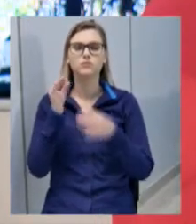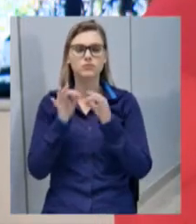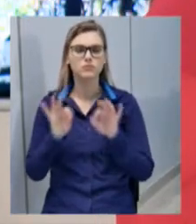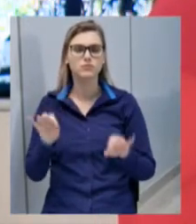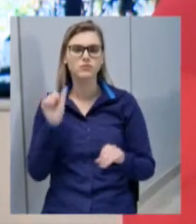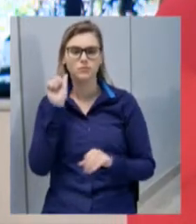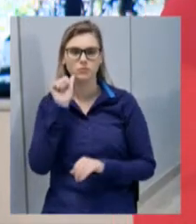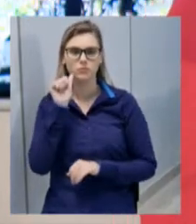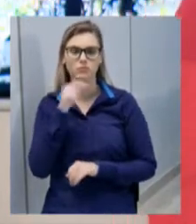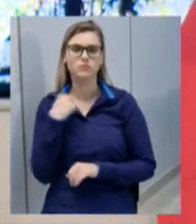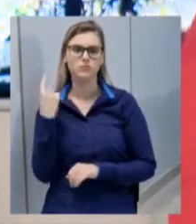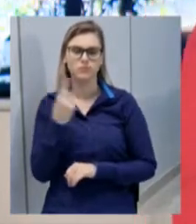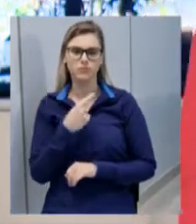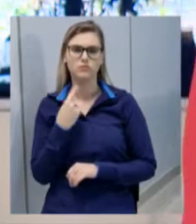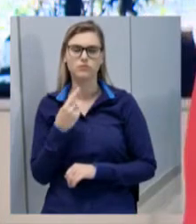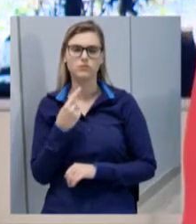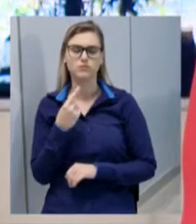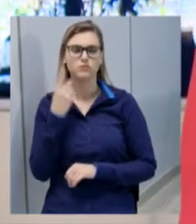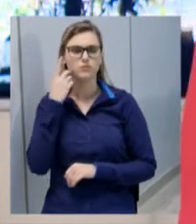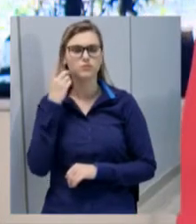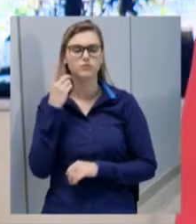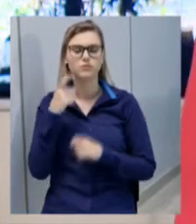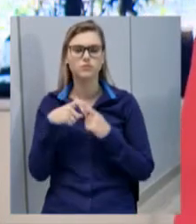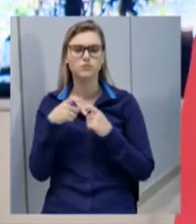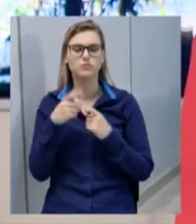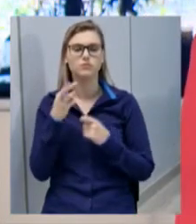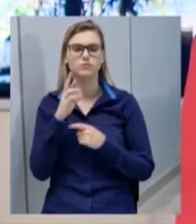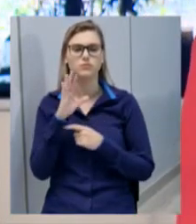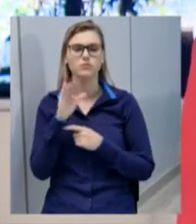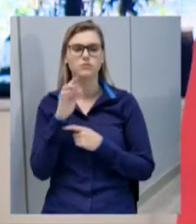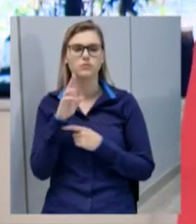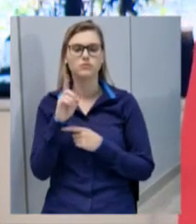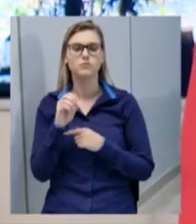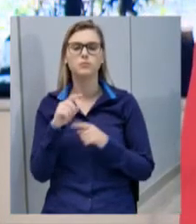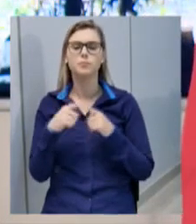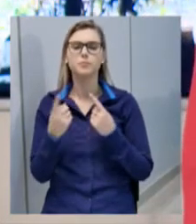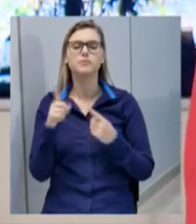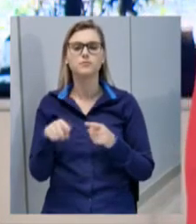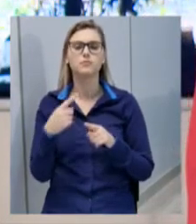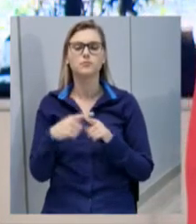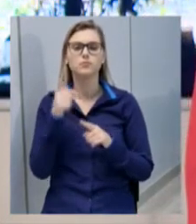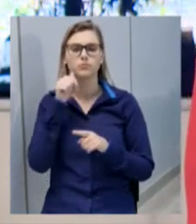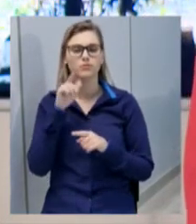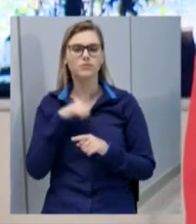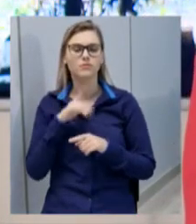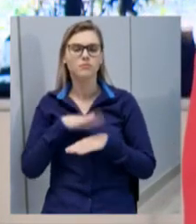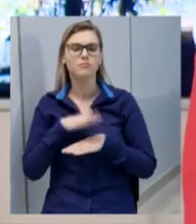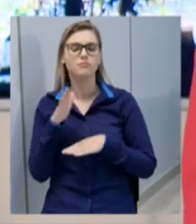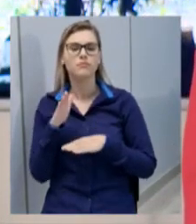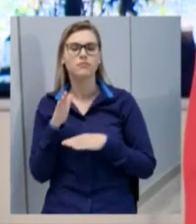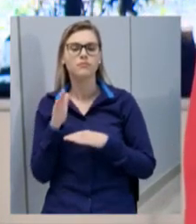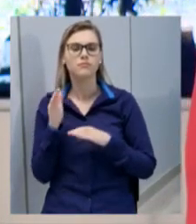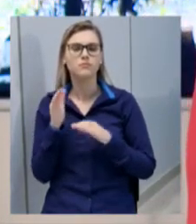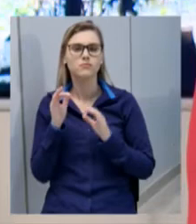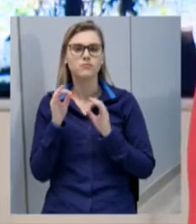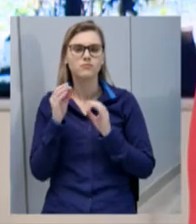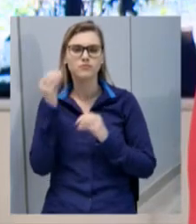apenas feministas, doutor Ricardo, mas é no sentido de que a mulher está mais vulnerável à questão das violências.